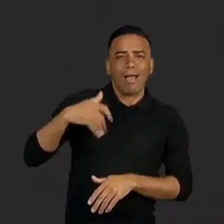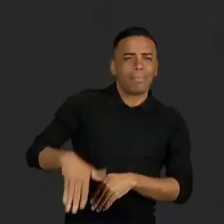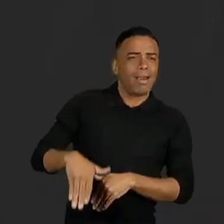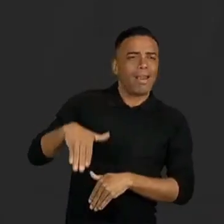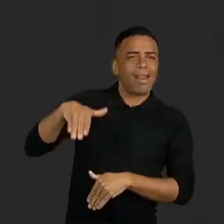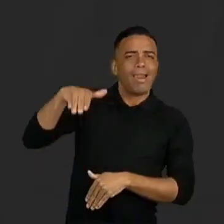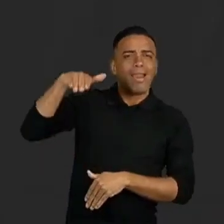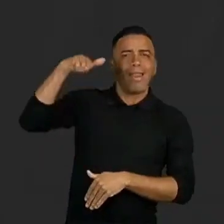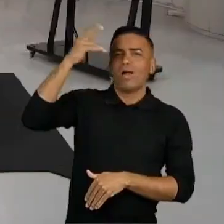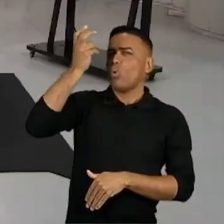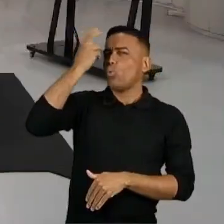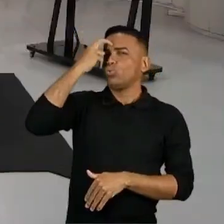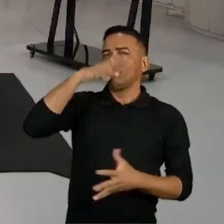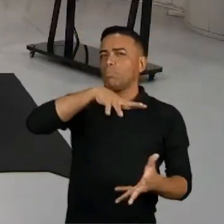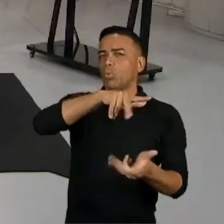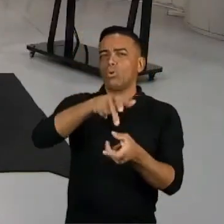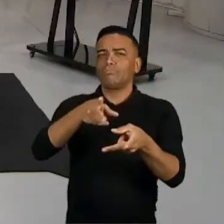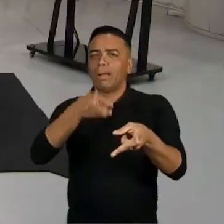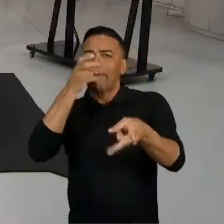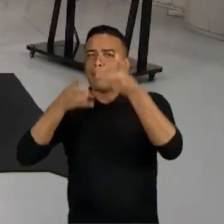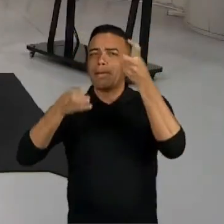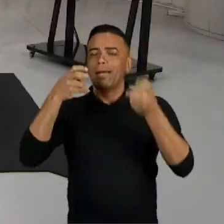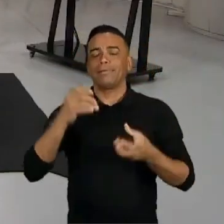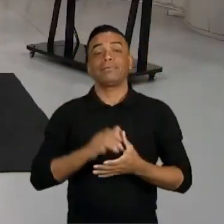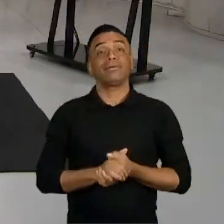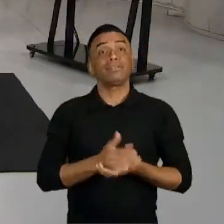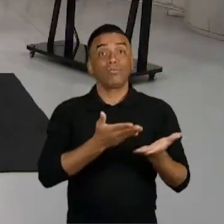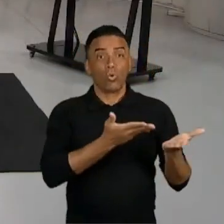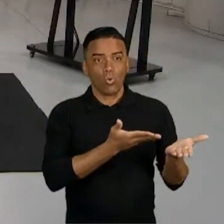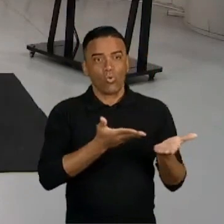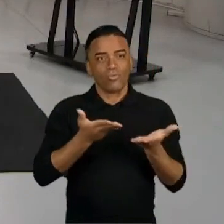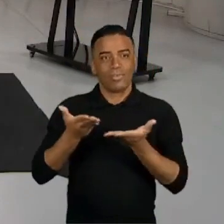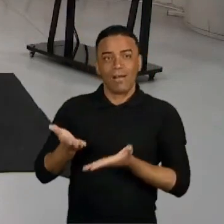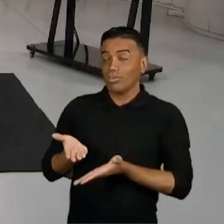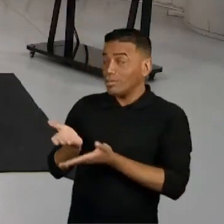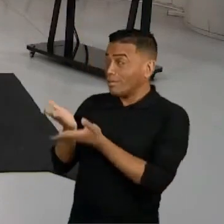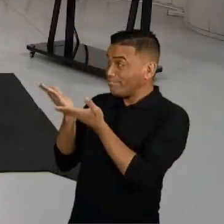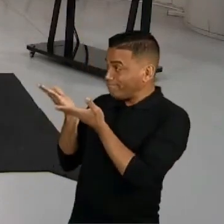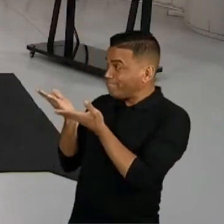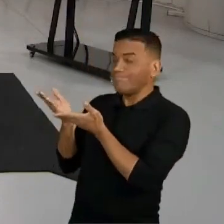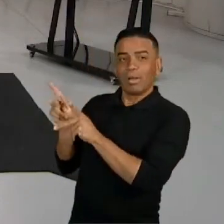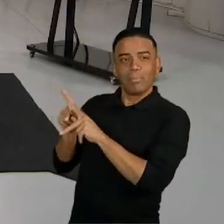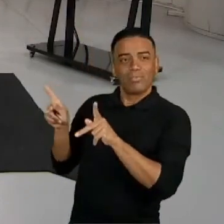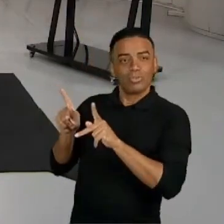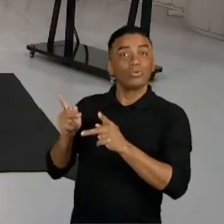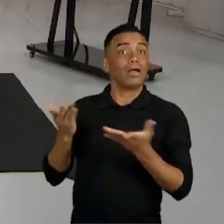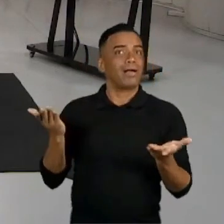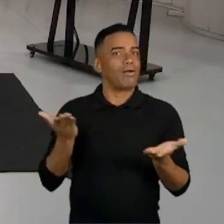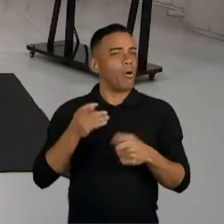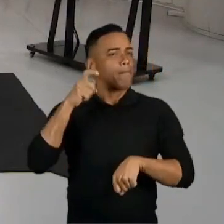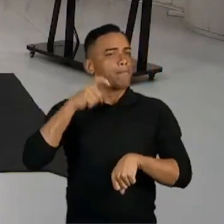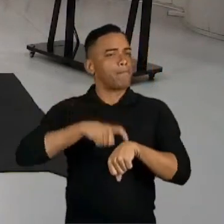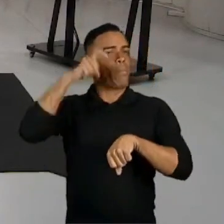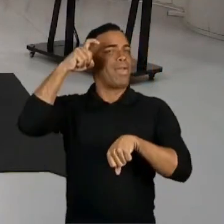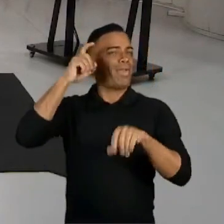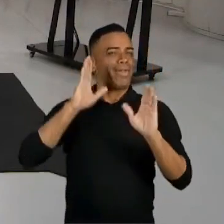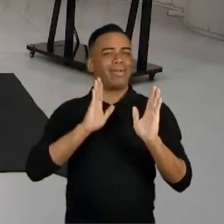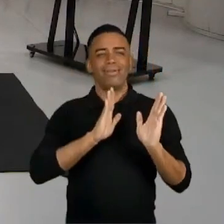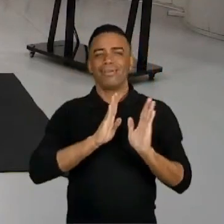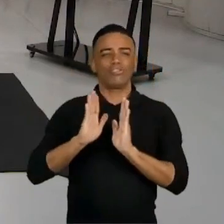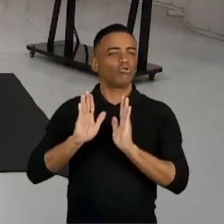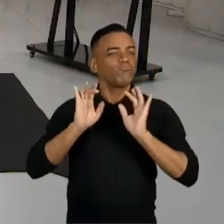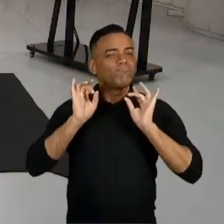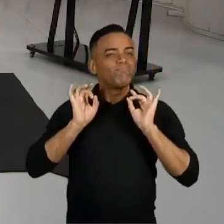todo o mundo. Professor Bruno, quero convidar você porque agora nós chegamos no momento muito